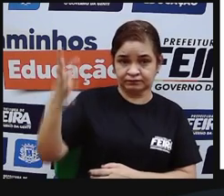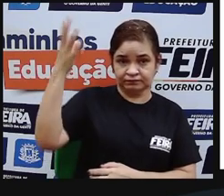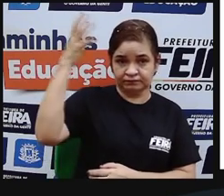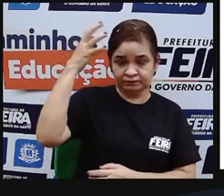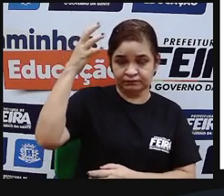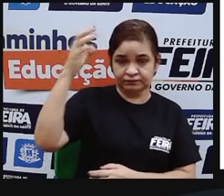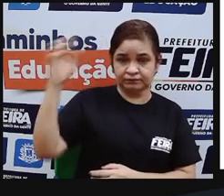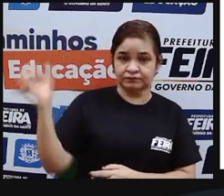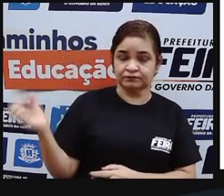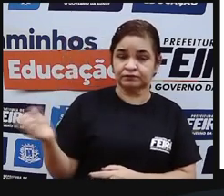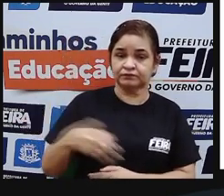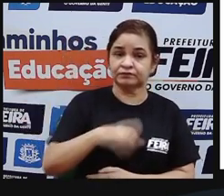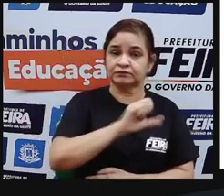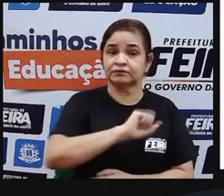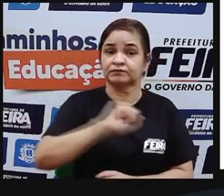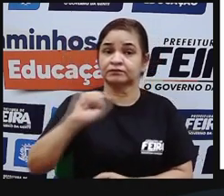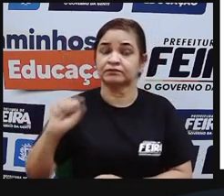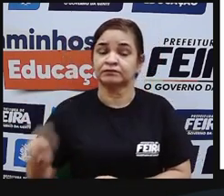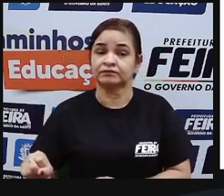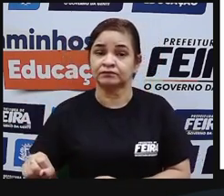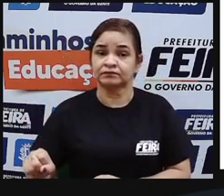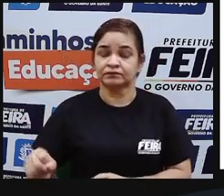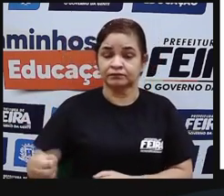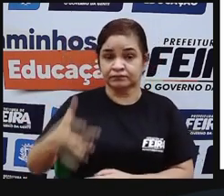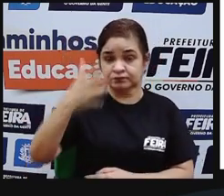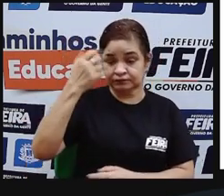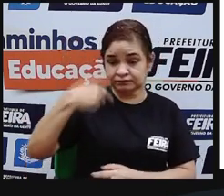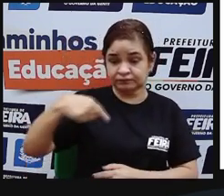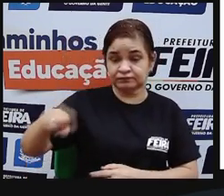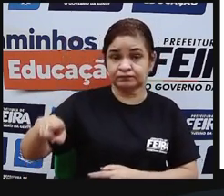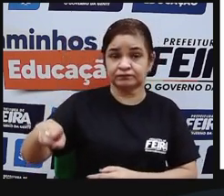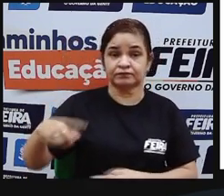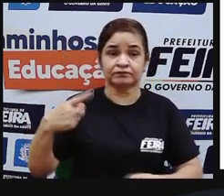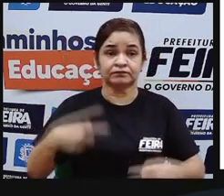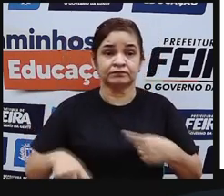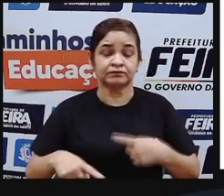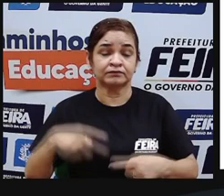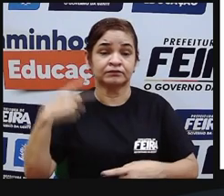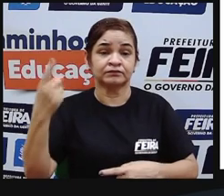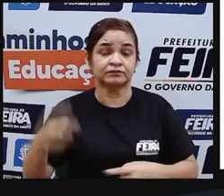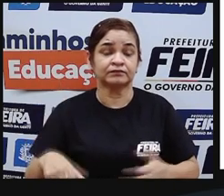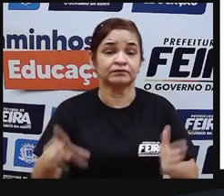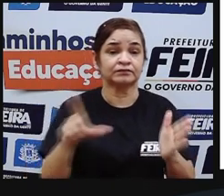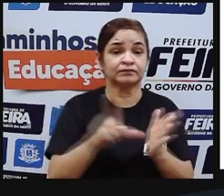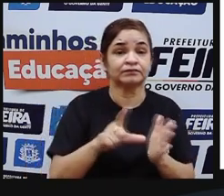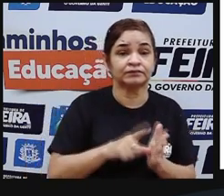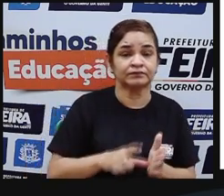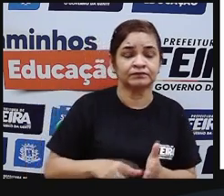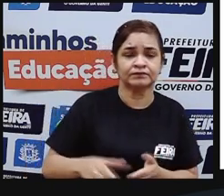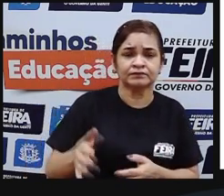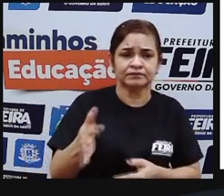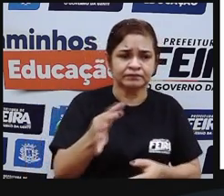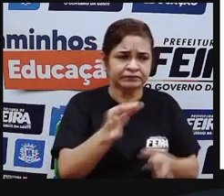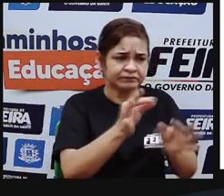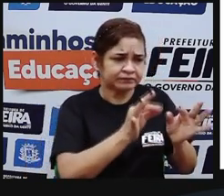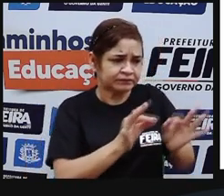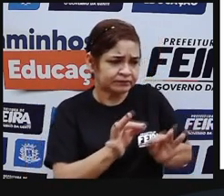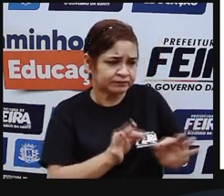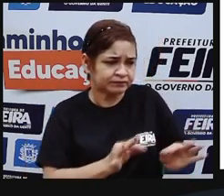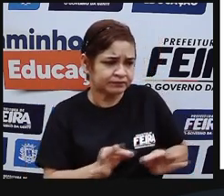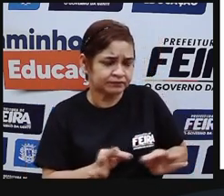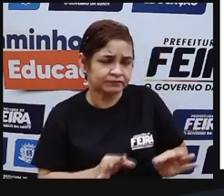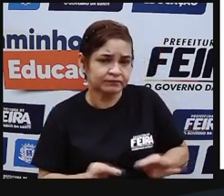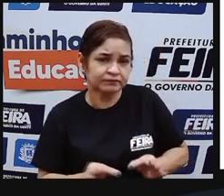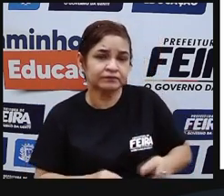nobres e os sacerdotes os guerreiros depois vinham os comerciantes os artesãos os camponeses